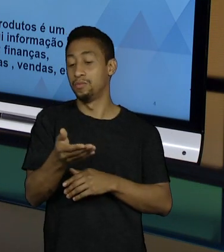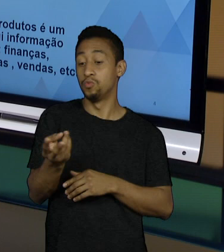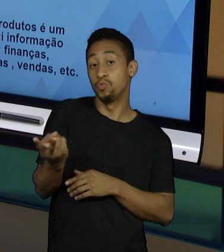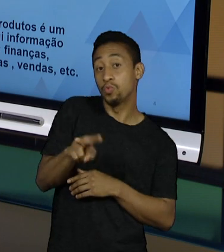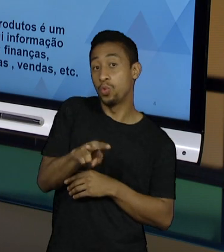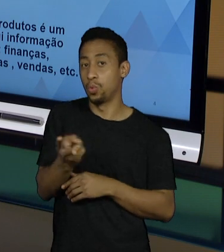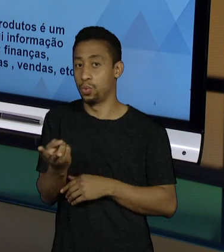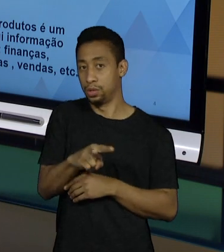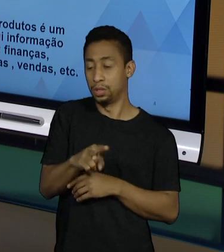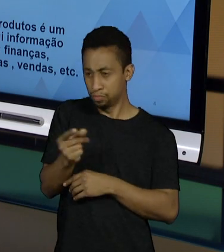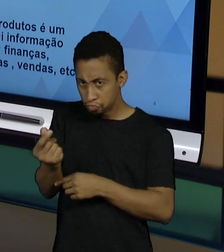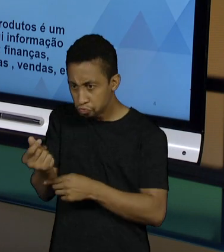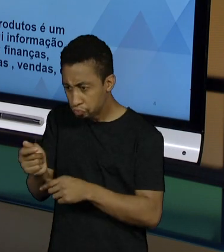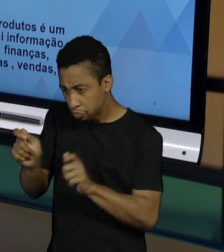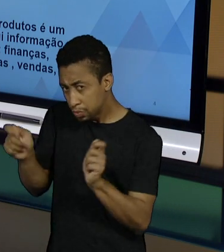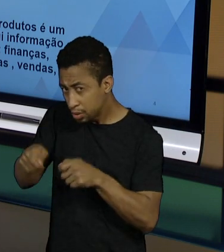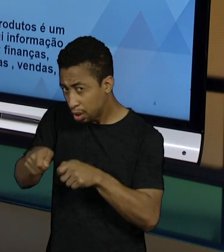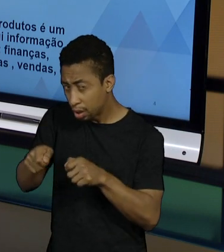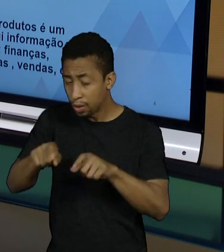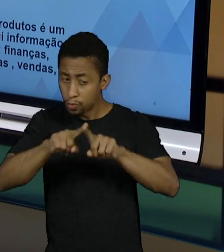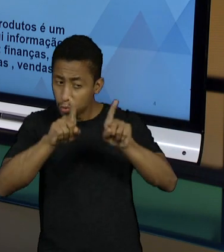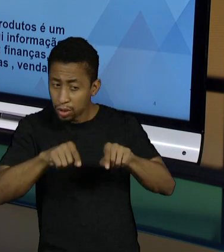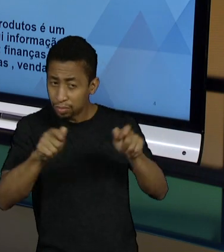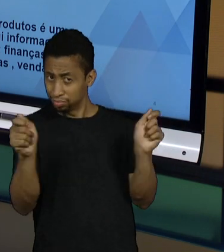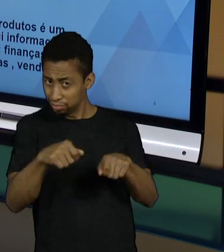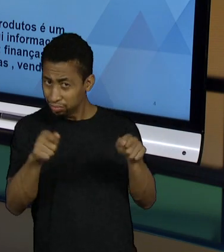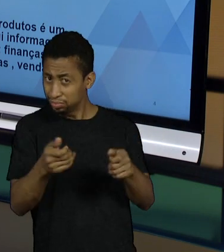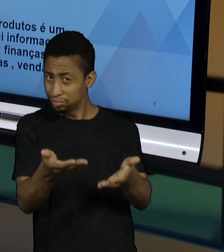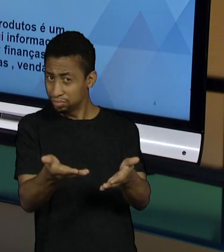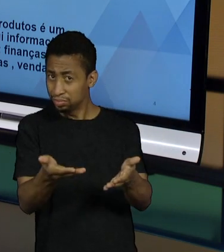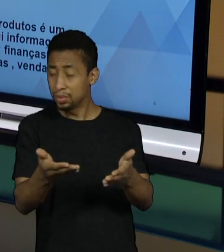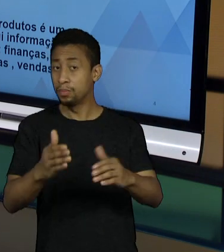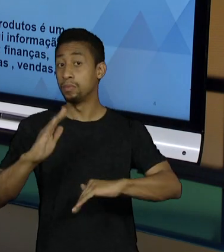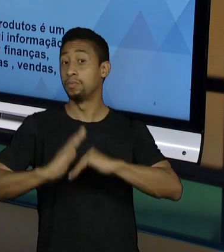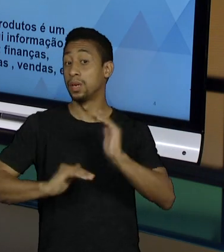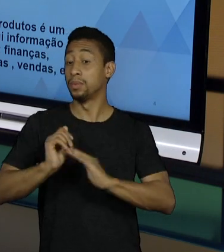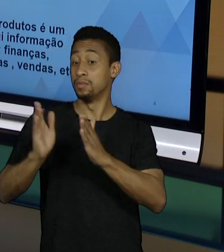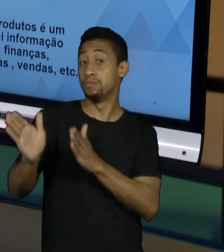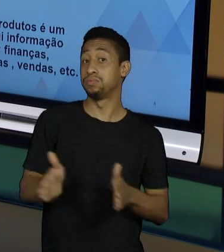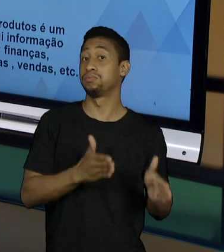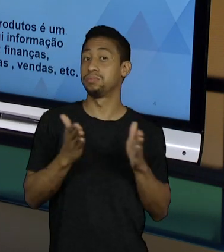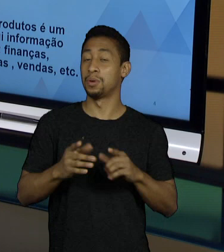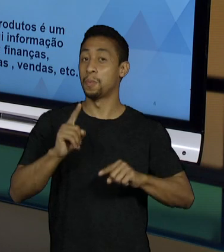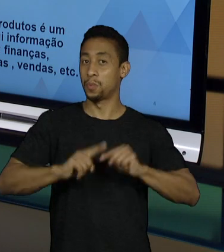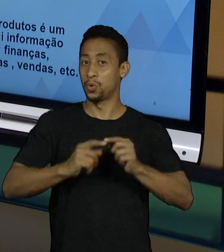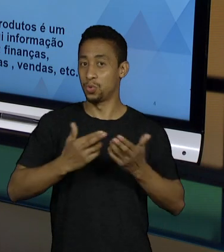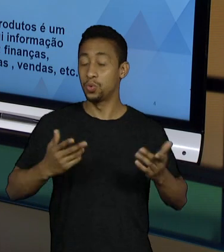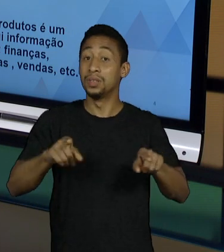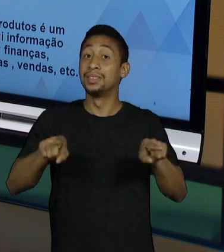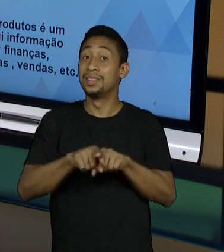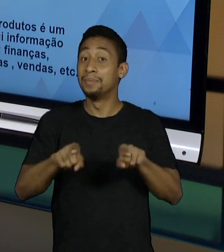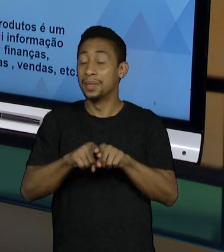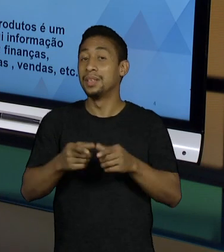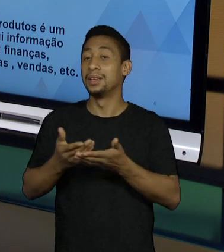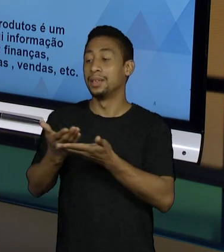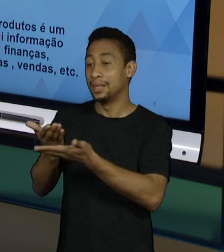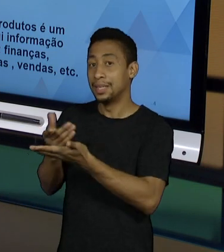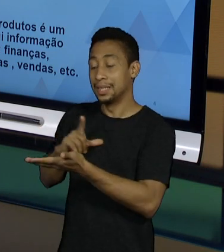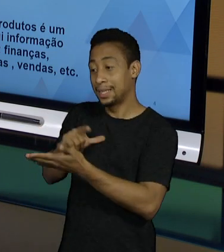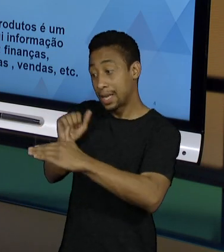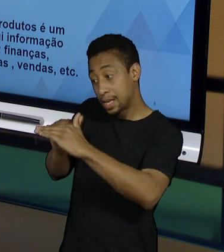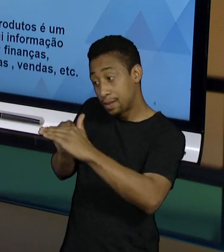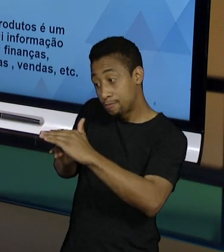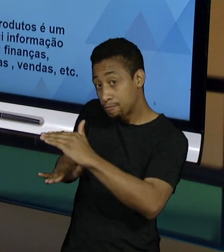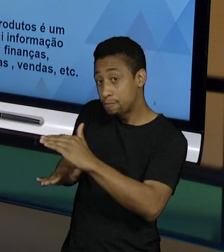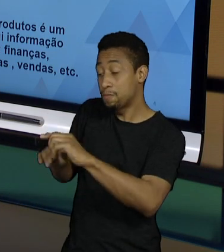funcionários estão disponíveis, a parte de mão de obra, para fabricar aquele produto, e se a matéria-prima está disponível. E se ela